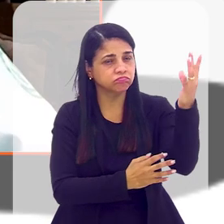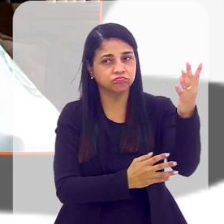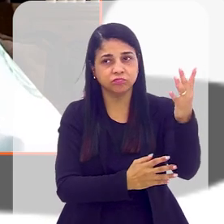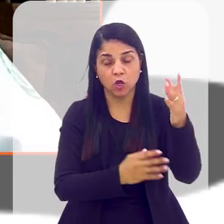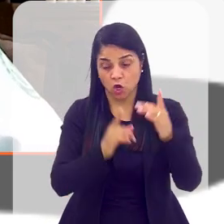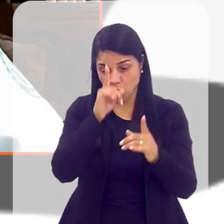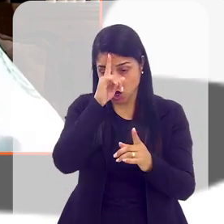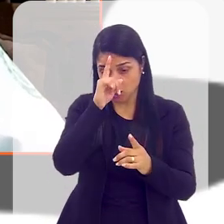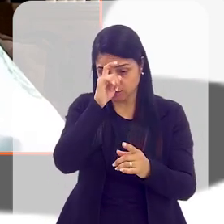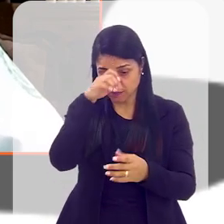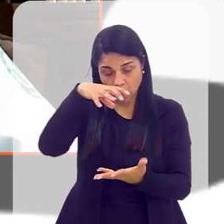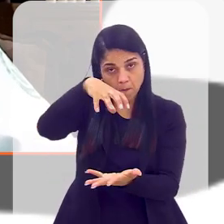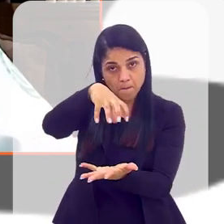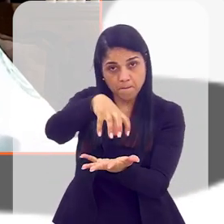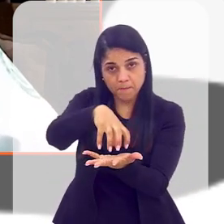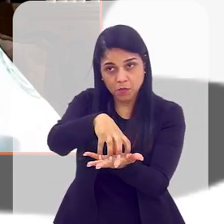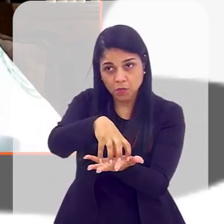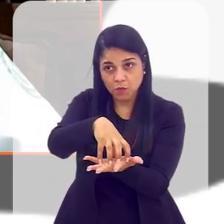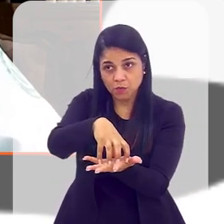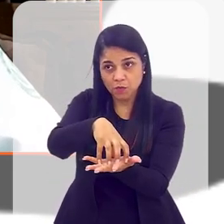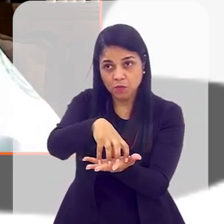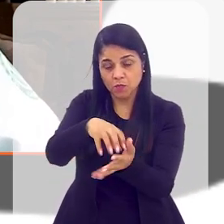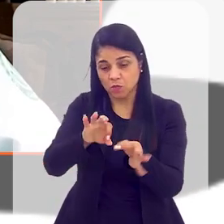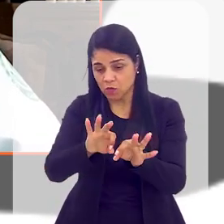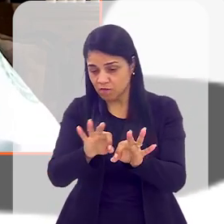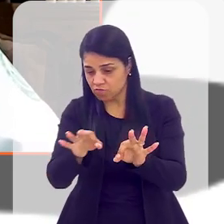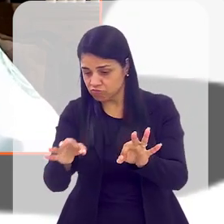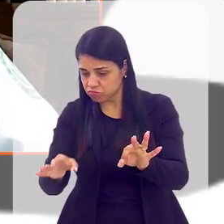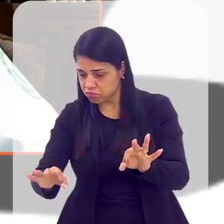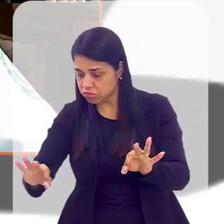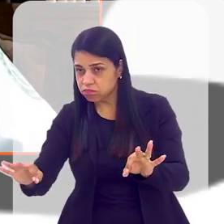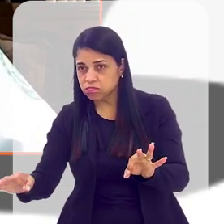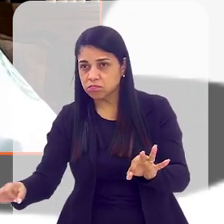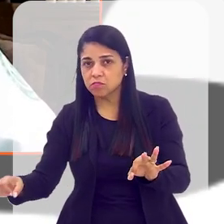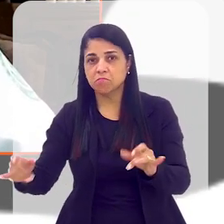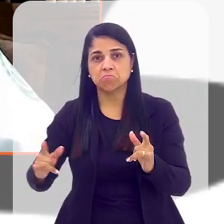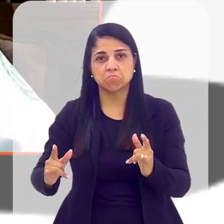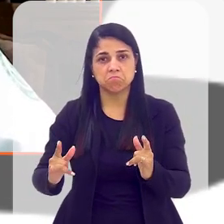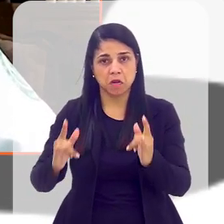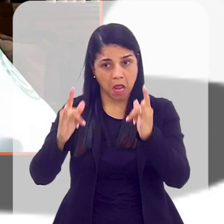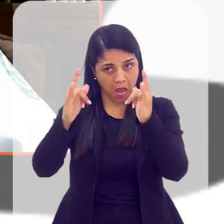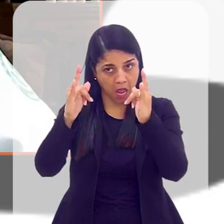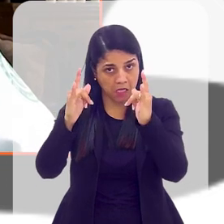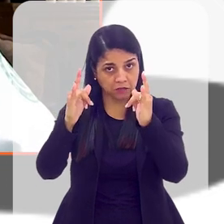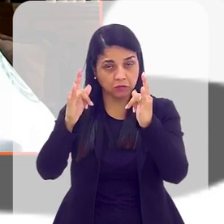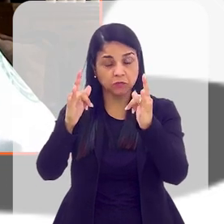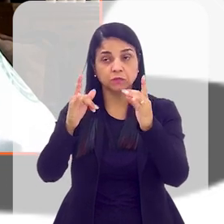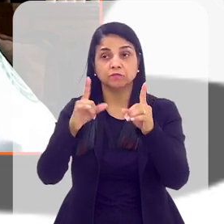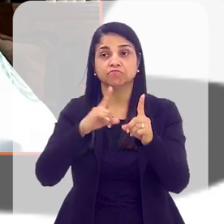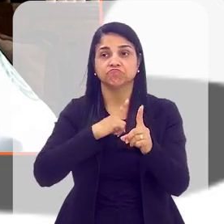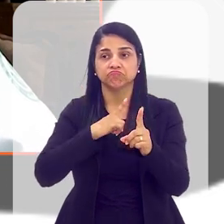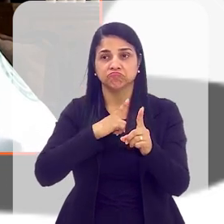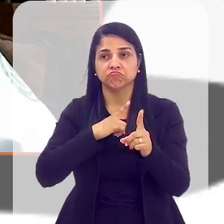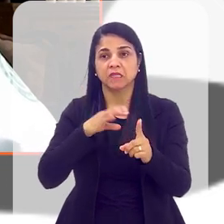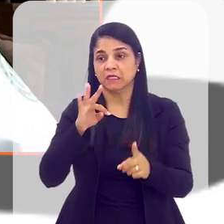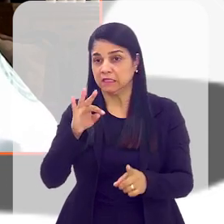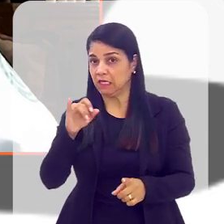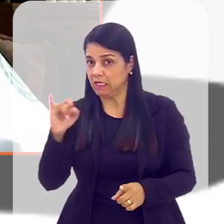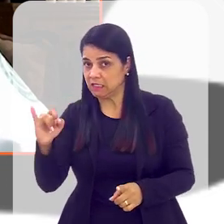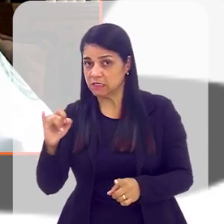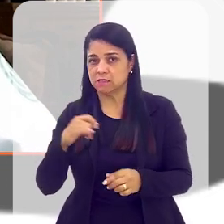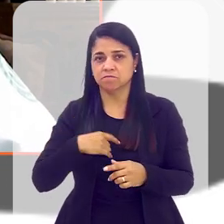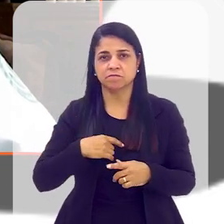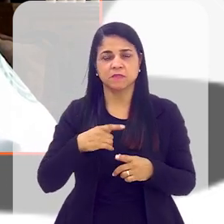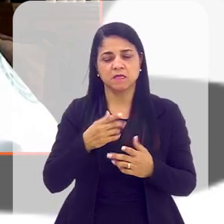foi um hospital, ele é um hospital totalmente autônomo. A gente fez, além do prédio, em si, com UTIs,